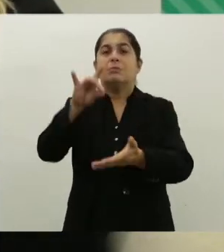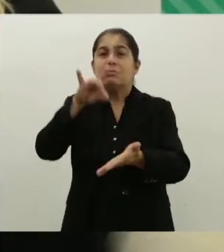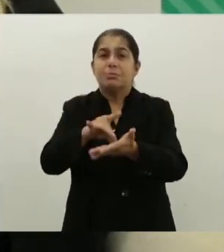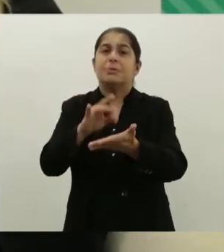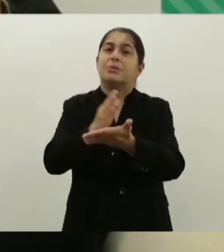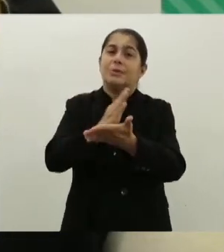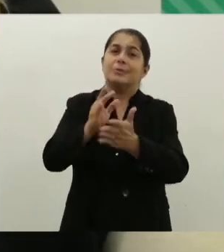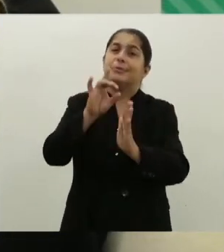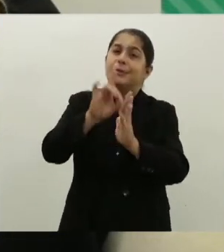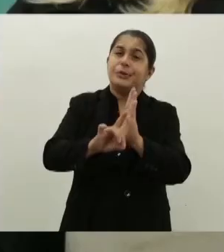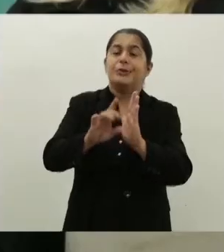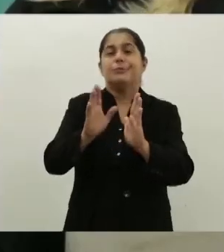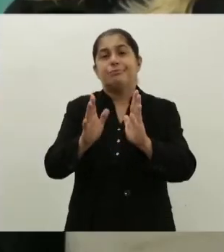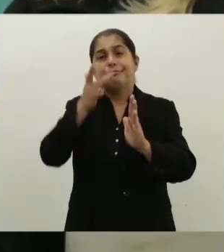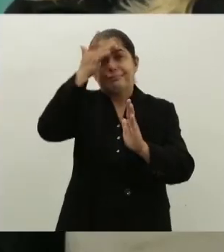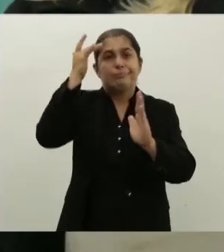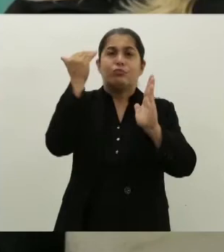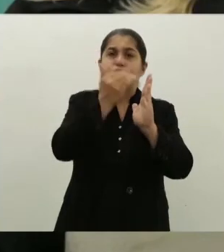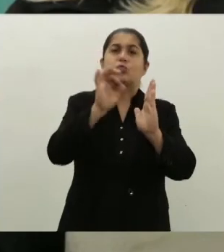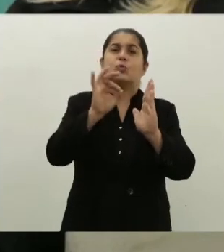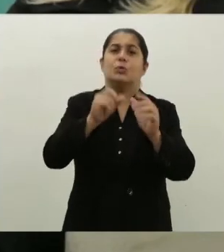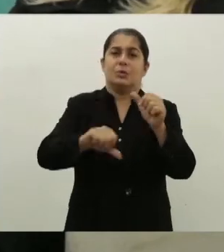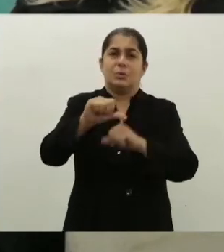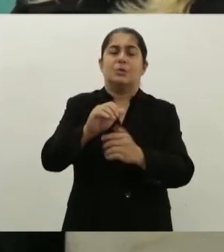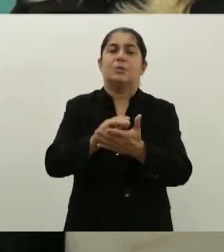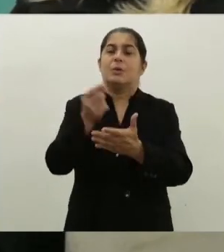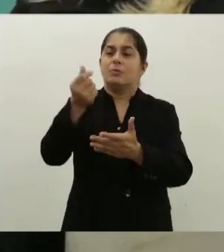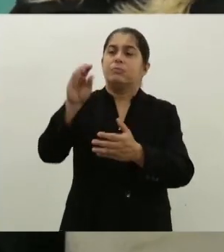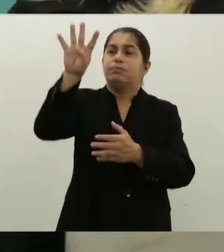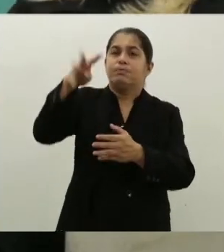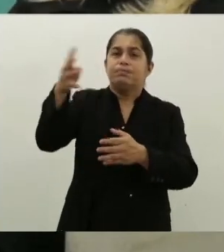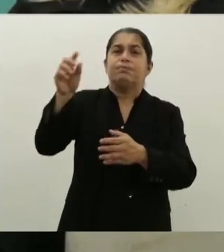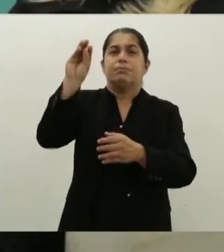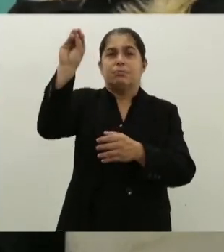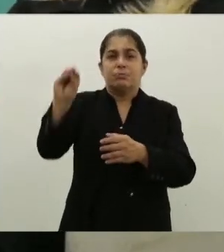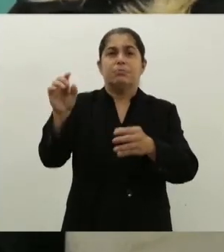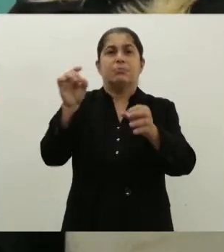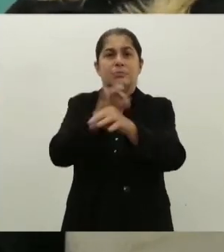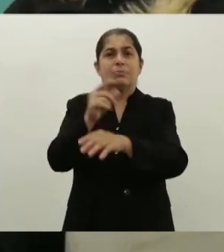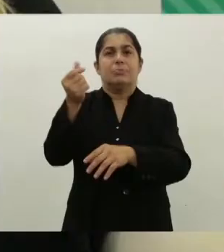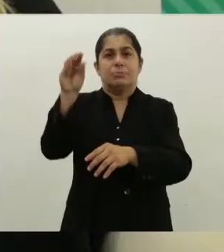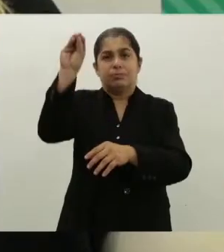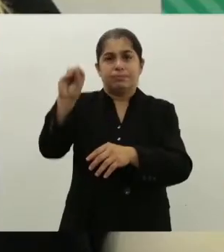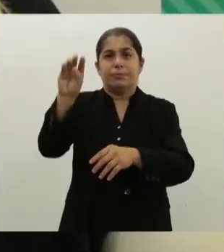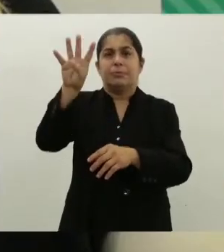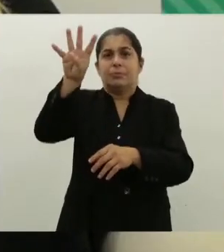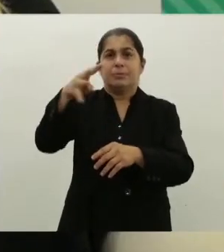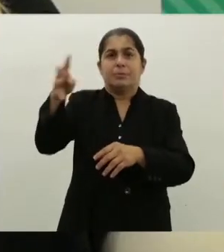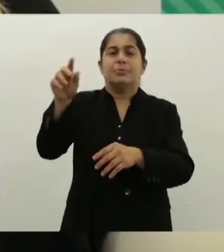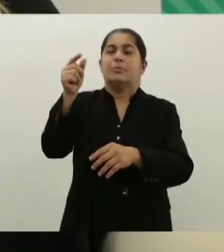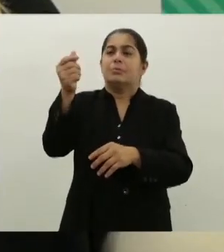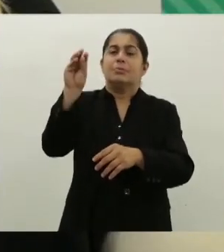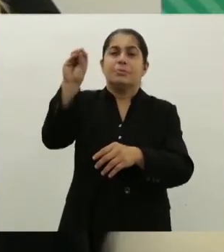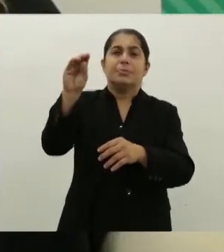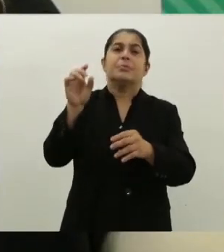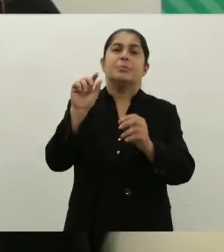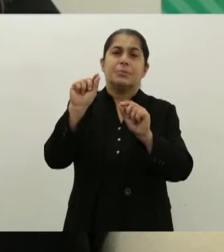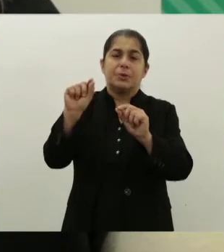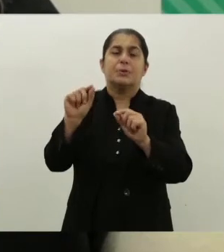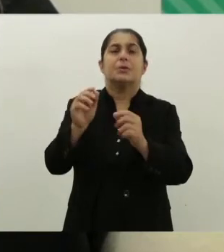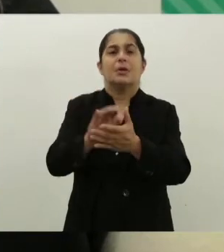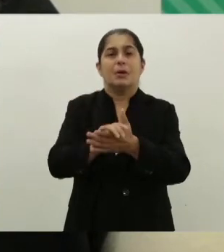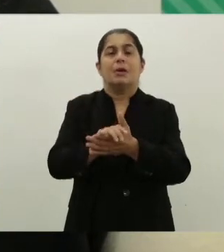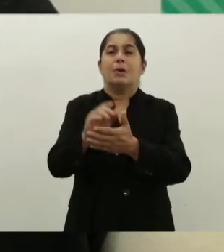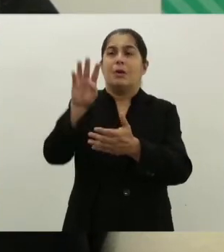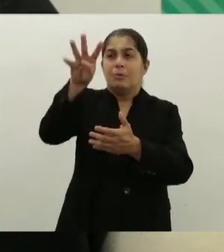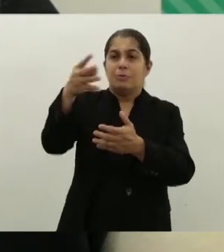mas efetivados é o que é mais difícil. Então, sem o orçamento, sem prever esse recurso no orçamento público, não tem